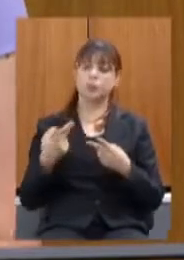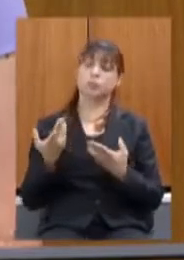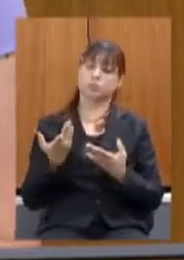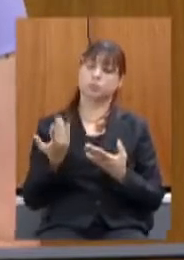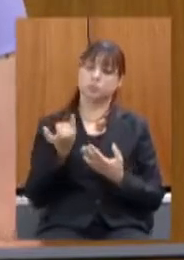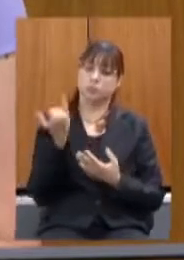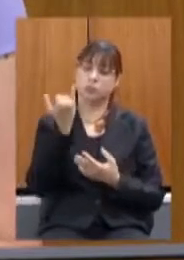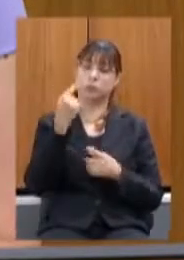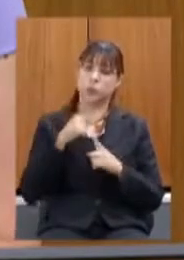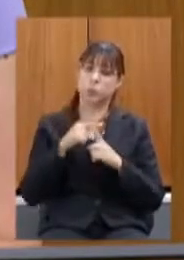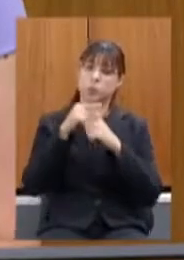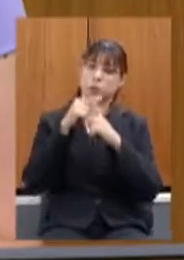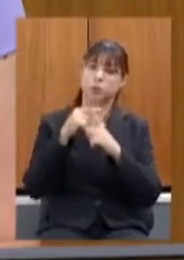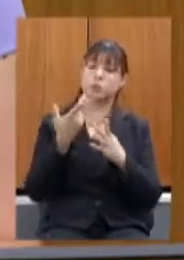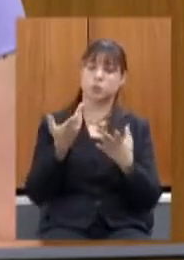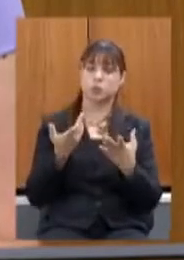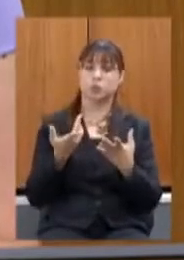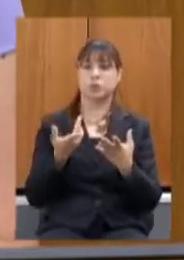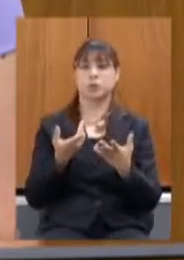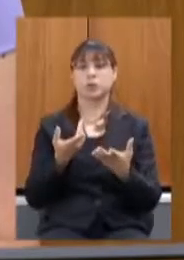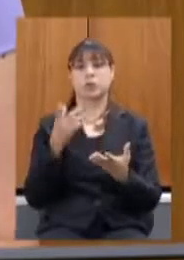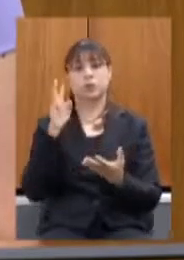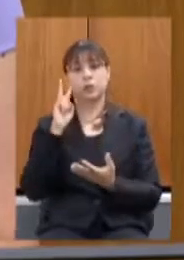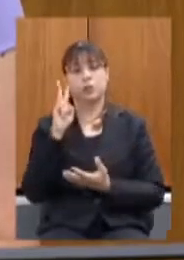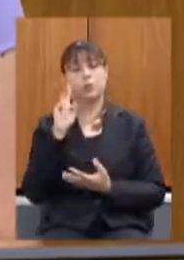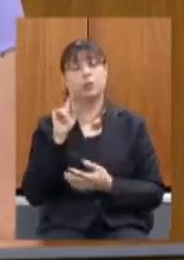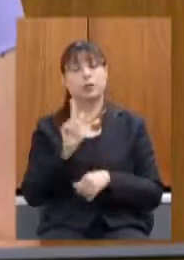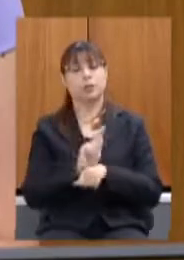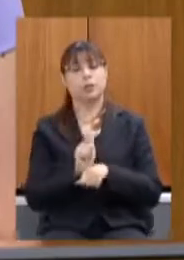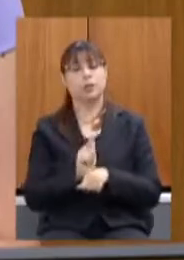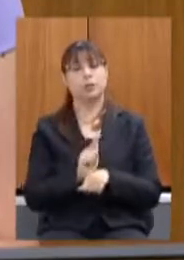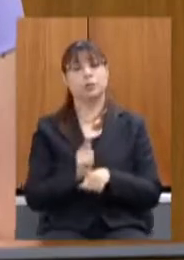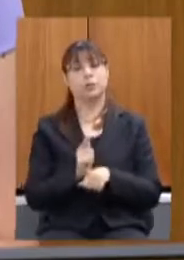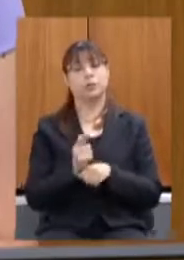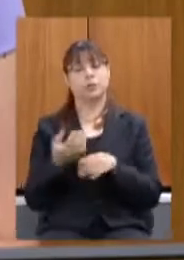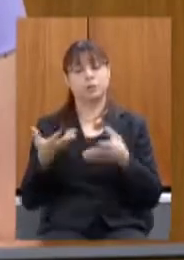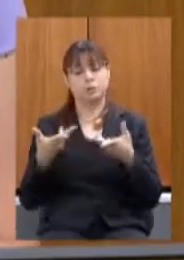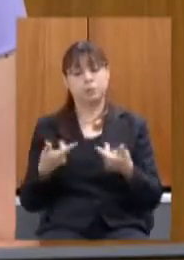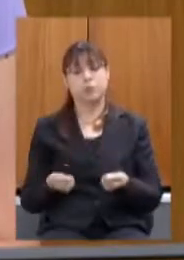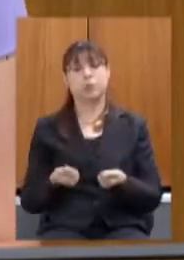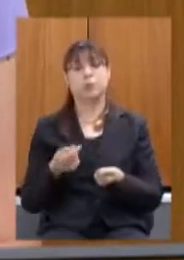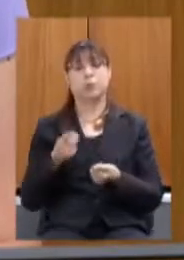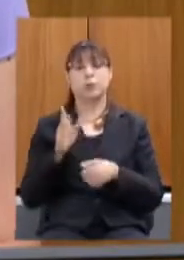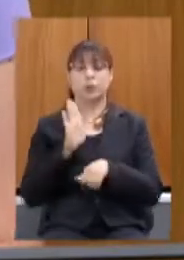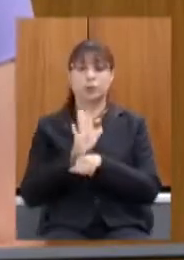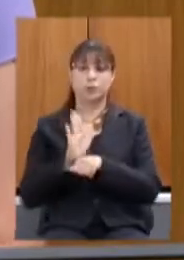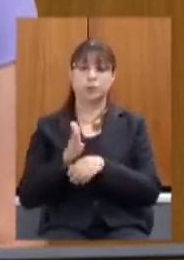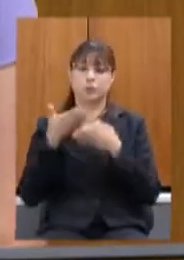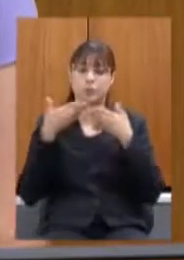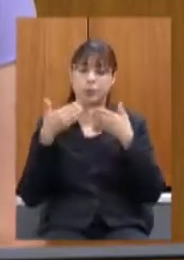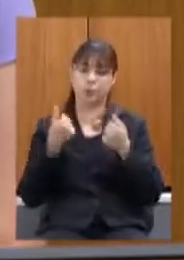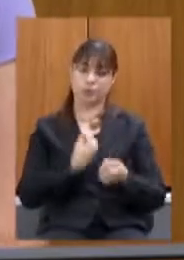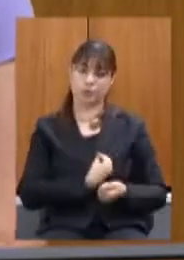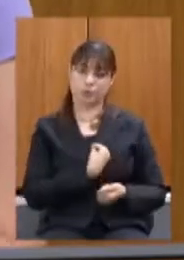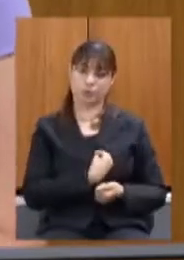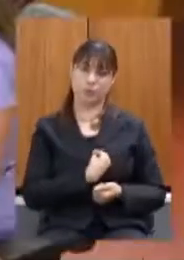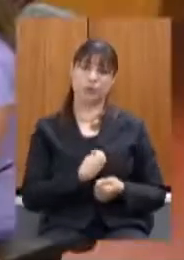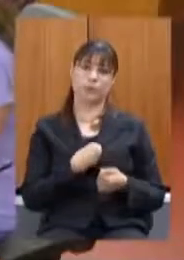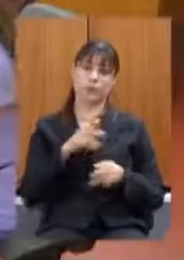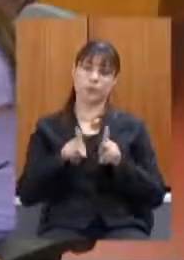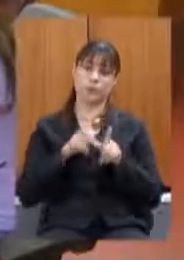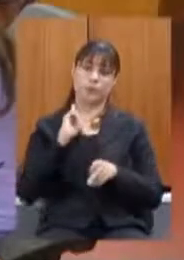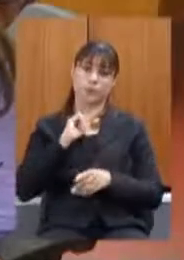relembrar como que uma gestão eficiente responsável salva vidas e pode contribuir para a melhoria da qualidade de vida dos mineiros obrigada